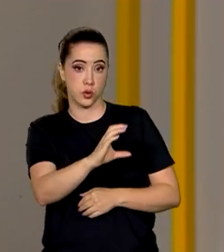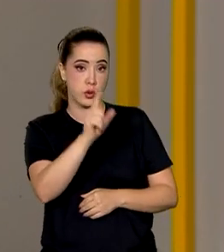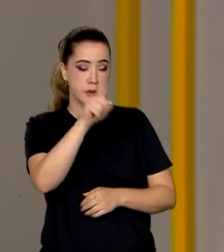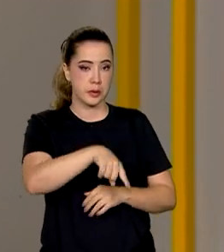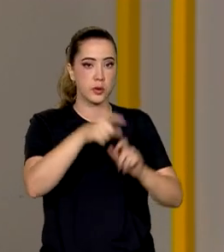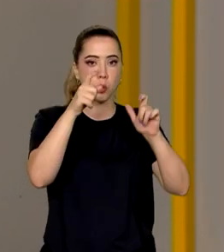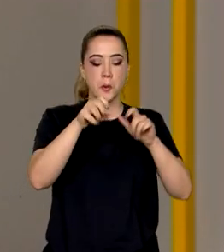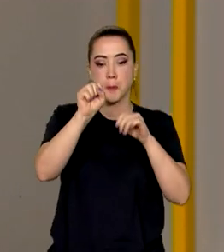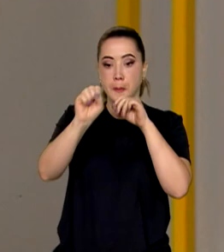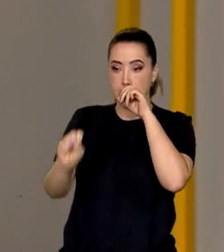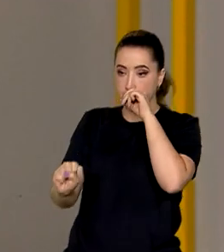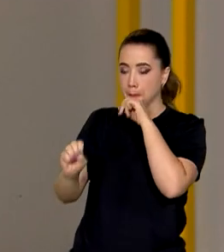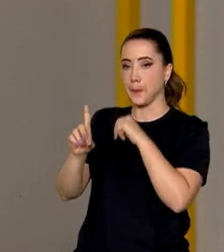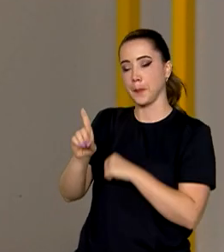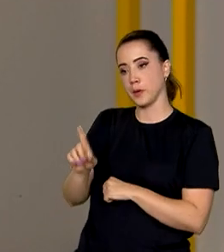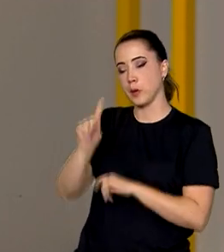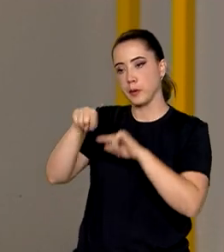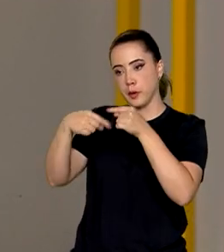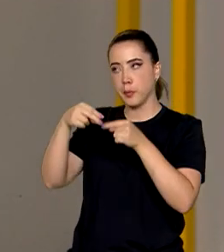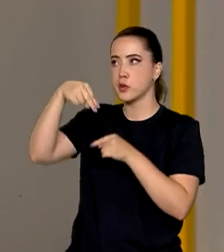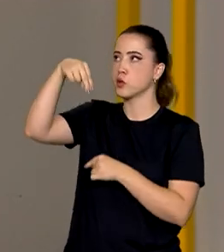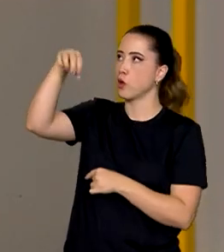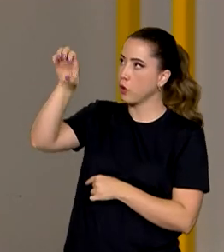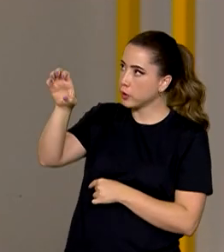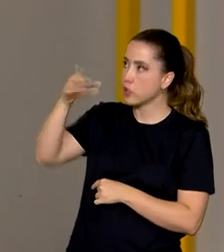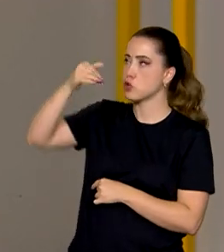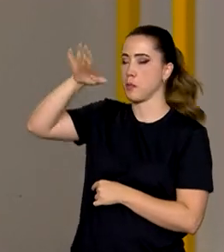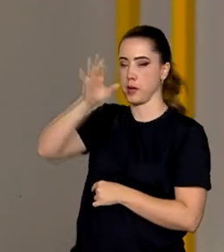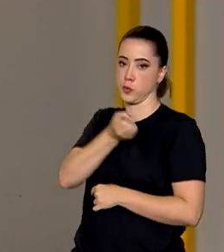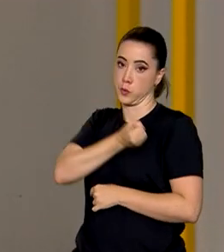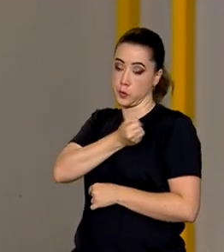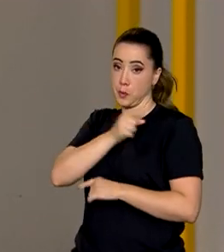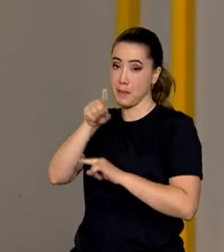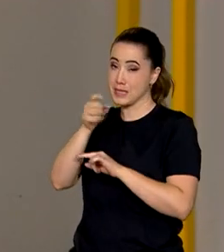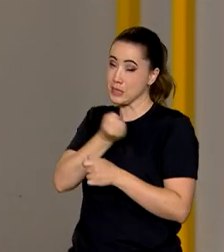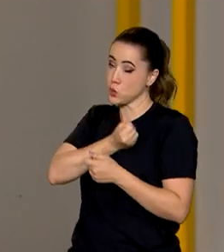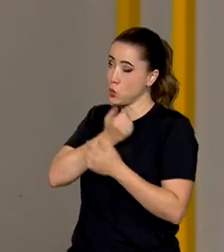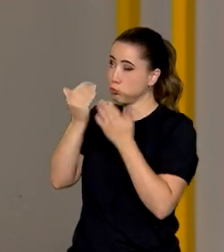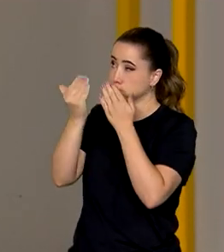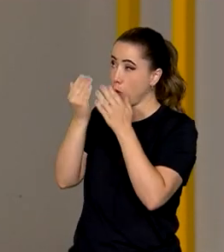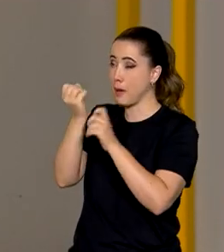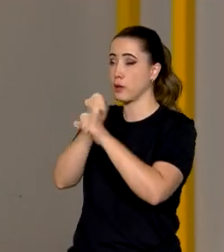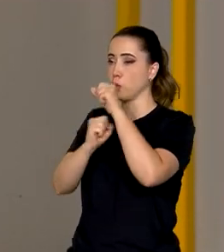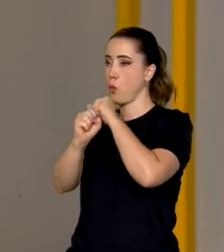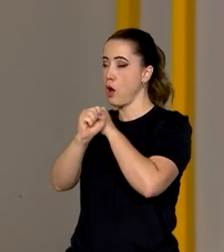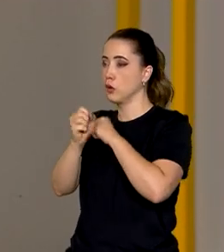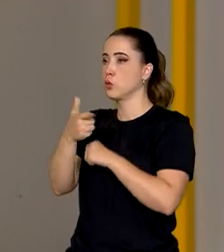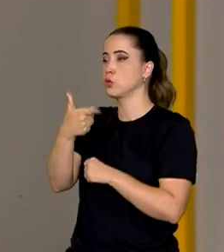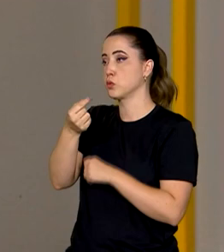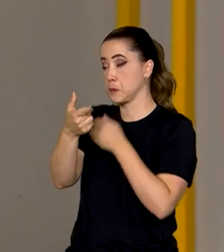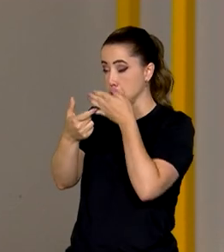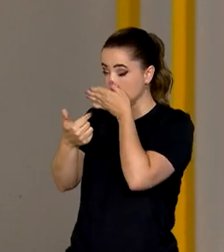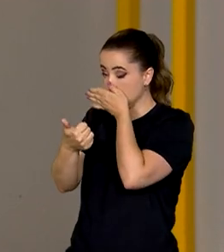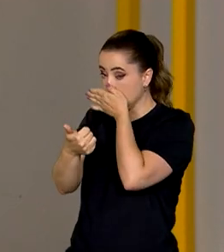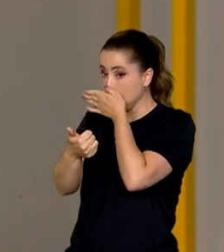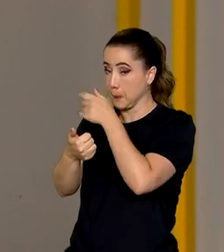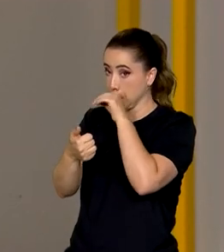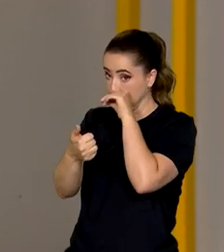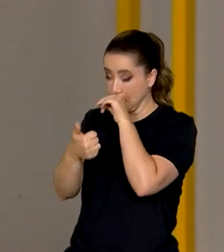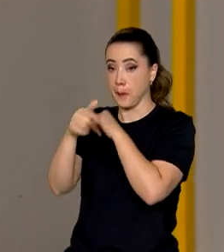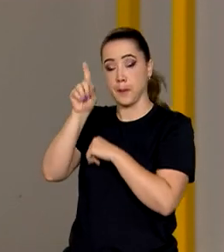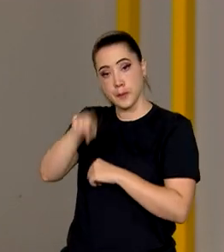sudeste, seguida da região nordeste. Mas esse dado é de 2021, porque ele é atualizado pelo